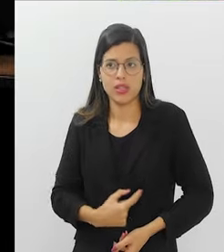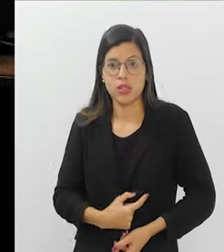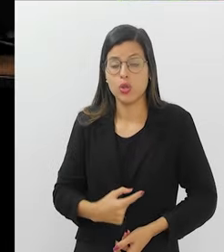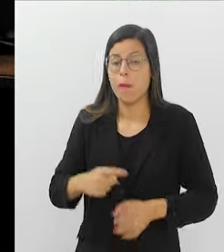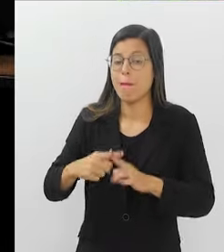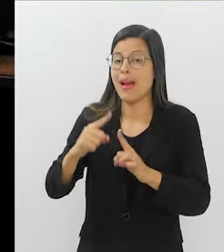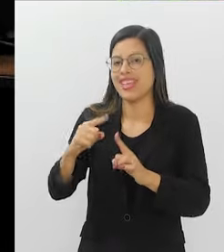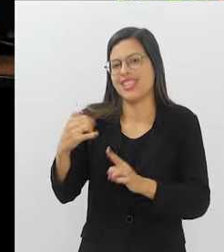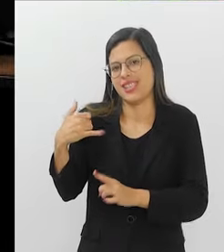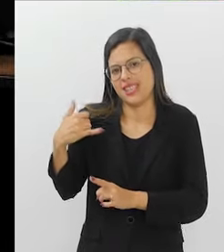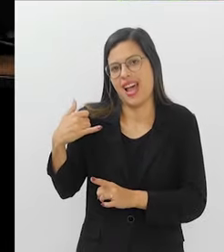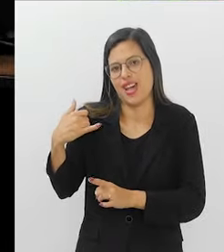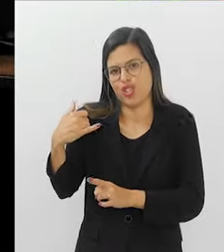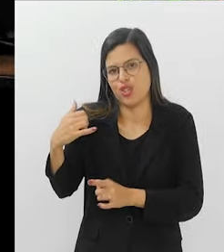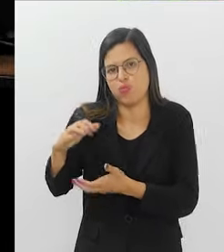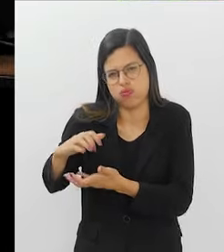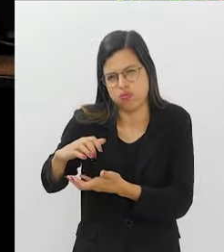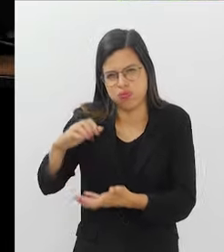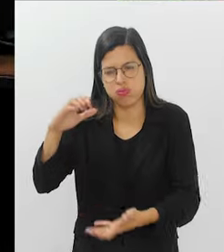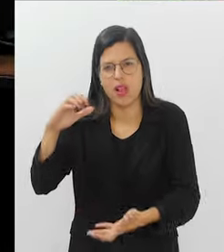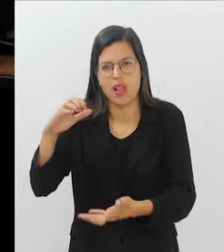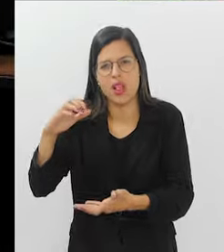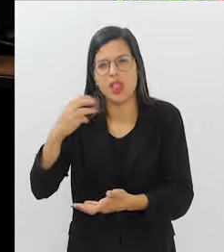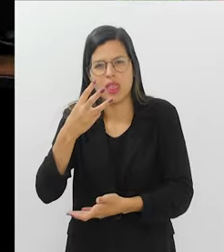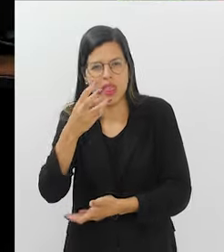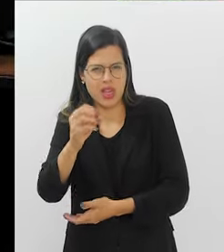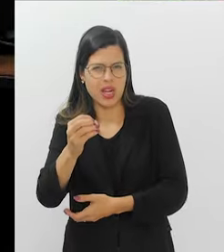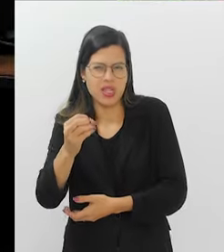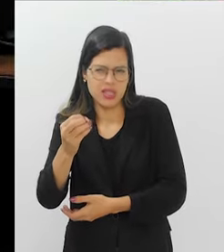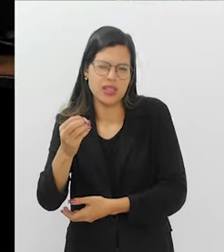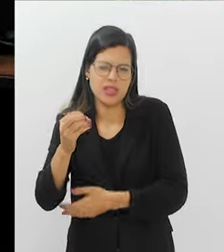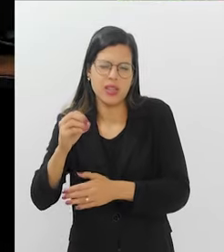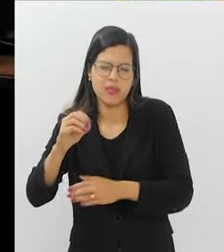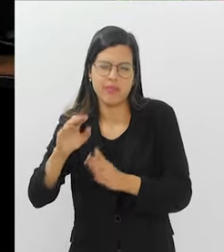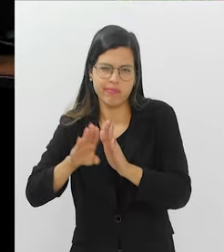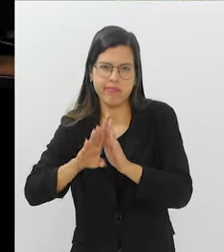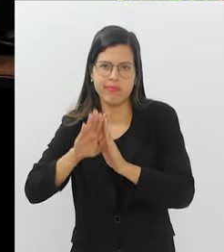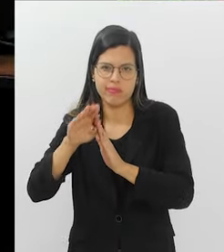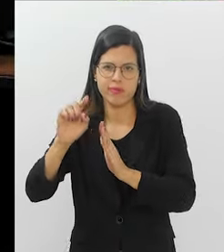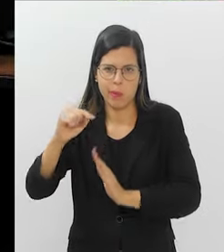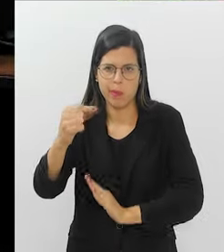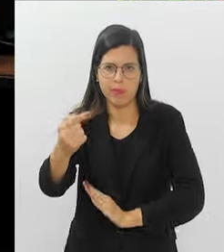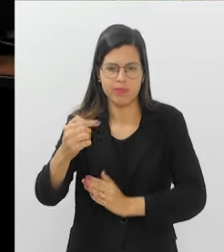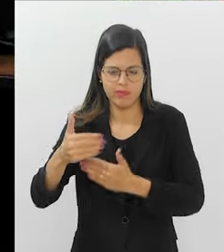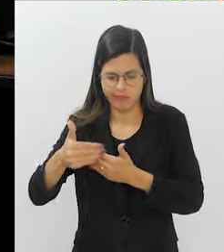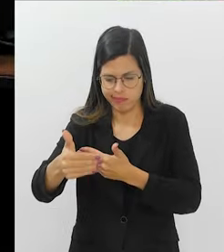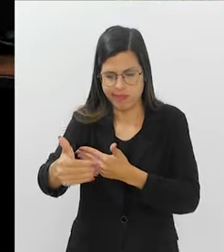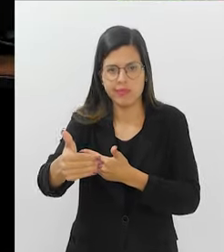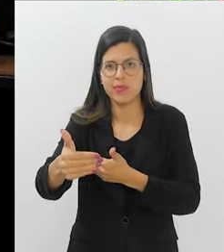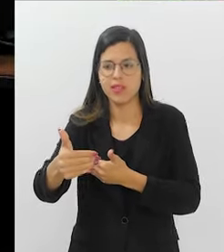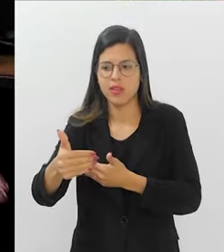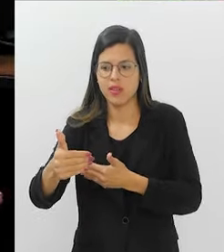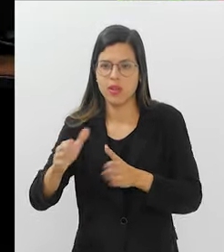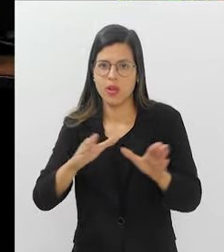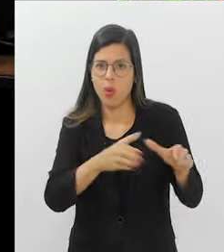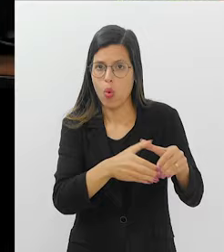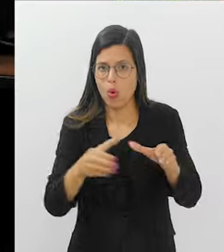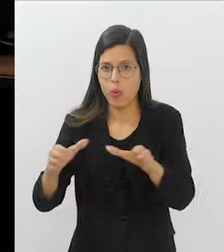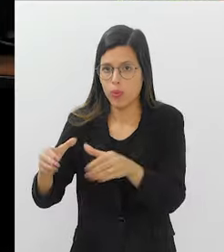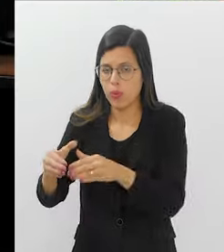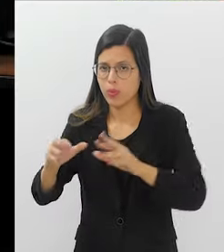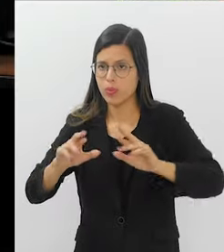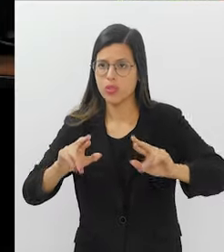de intestino, com uma idade um pouquinho maior, a partir dos 30 anos em diante. São situações diferentes. São situações extremamente